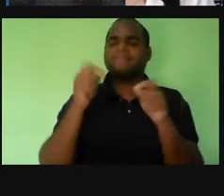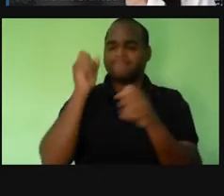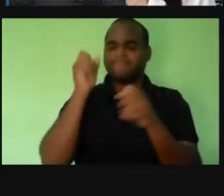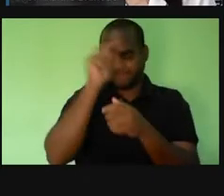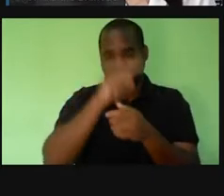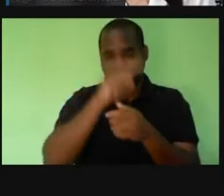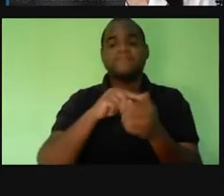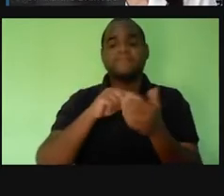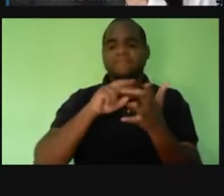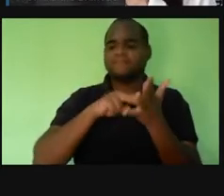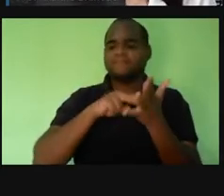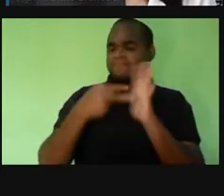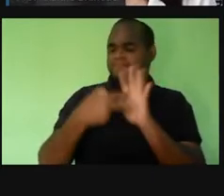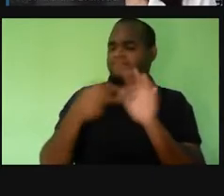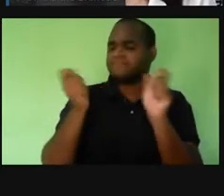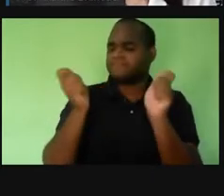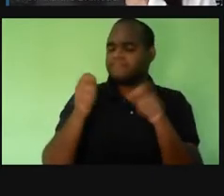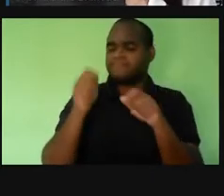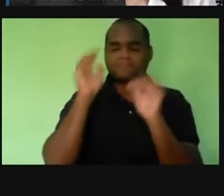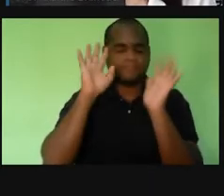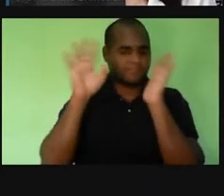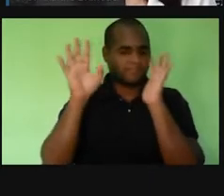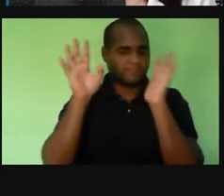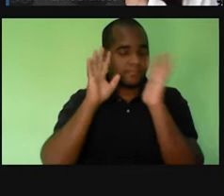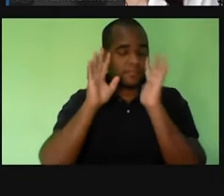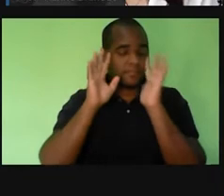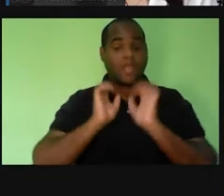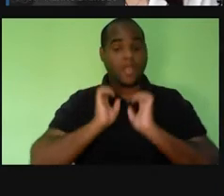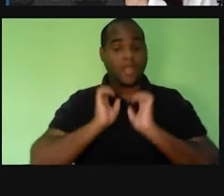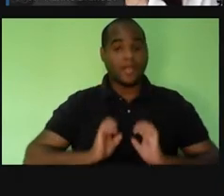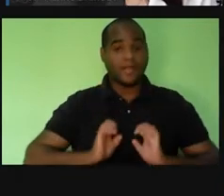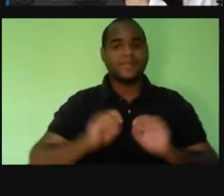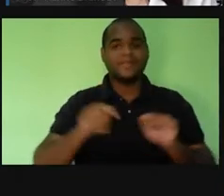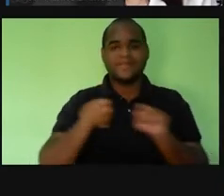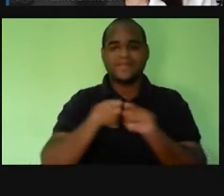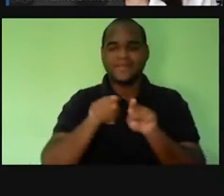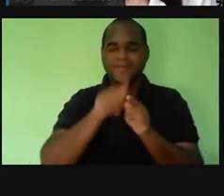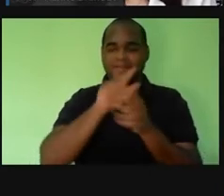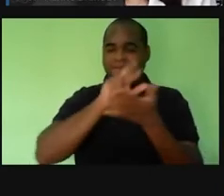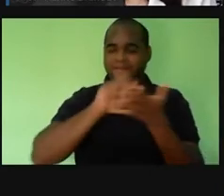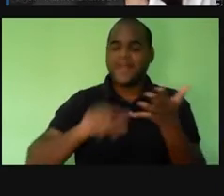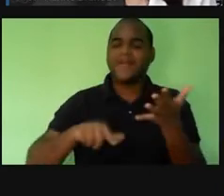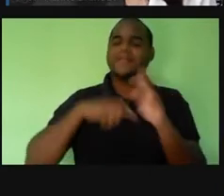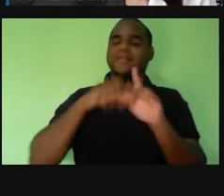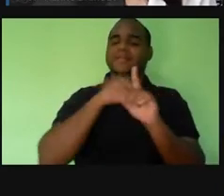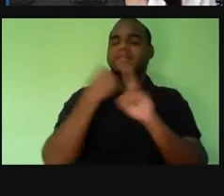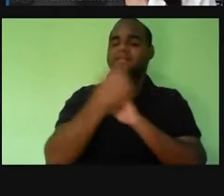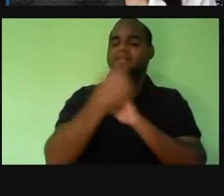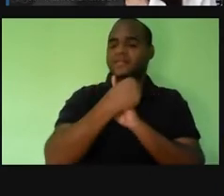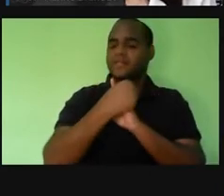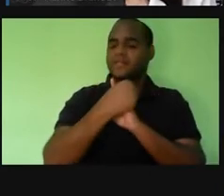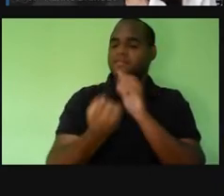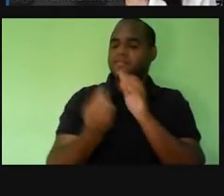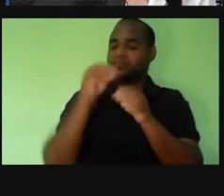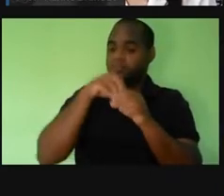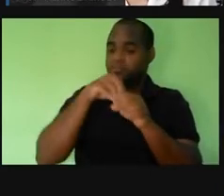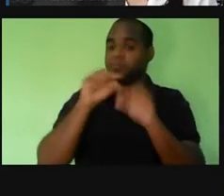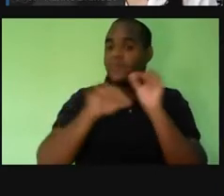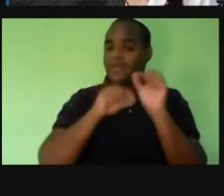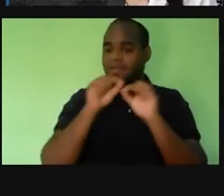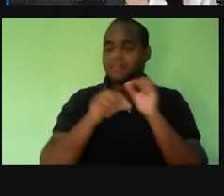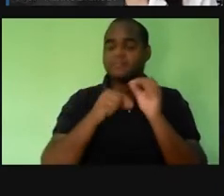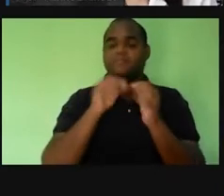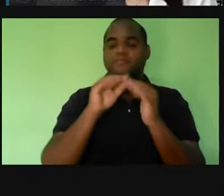significativa, reflexiva e ética nas diversas práticas sociais, incluindo as escolares, né?